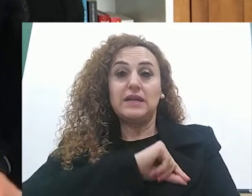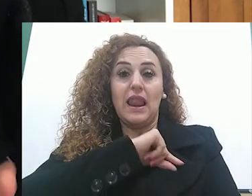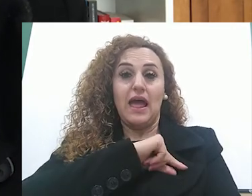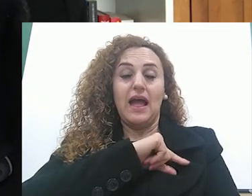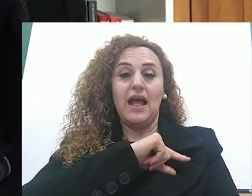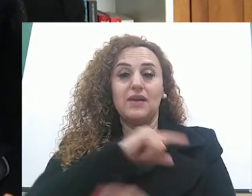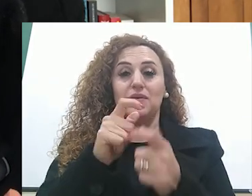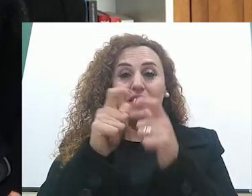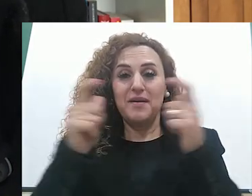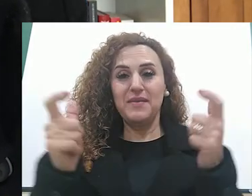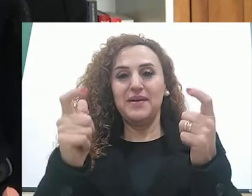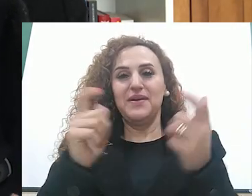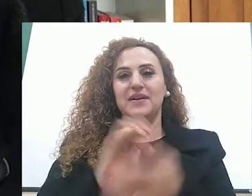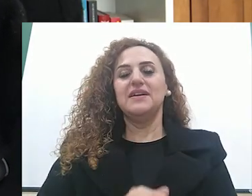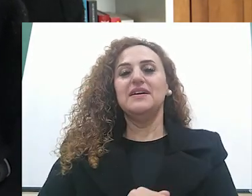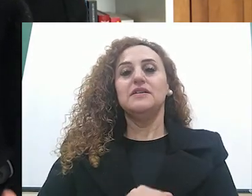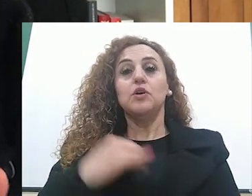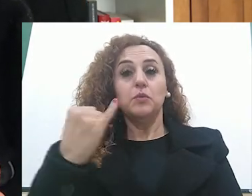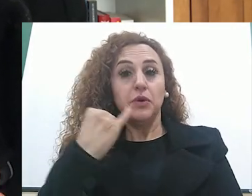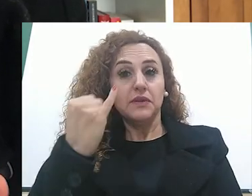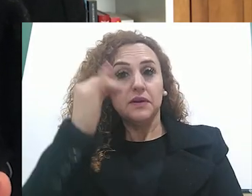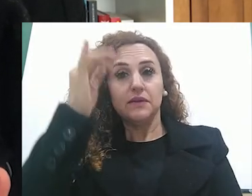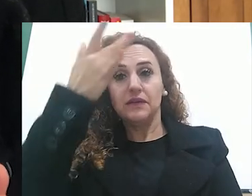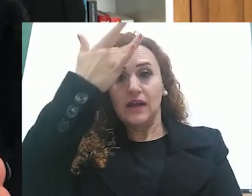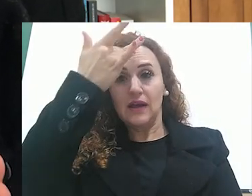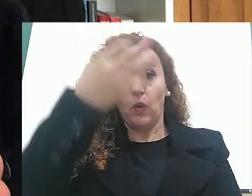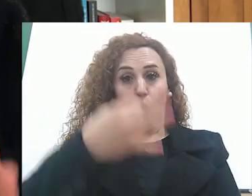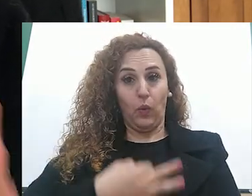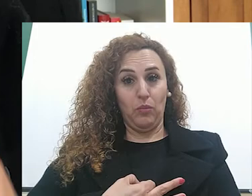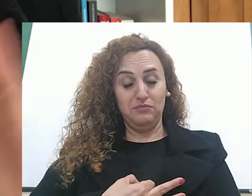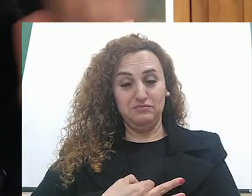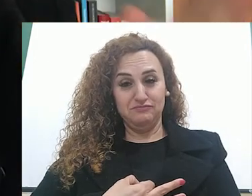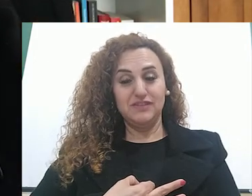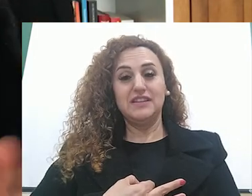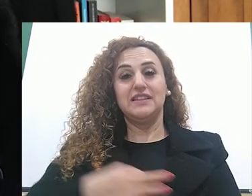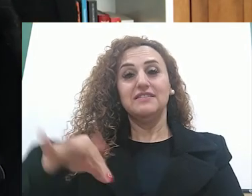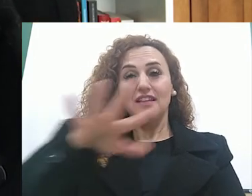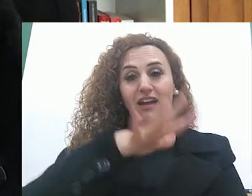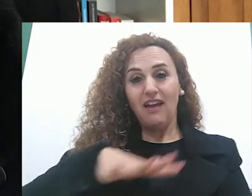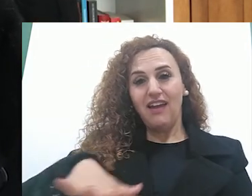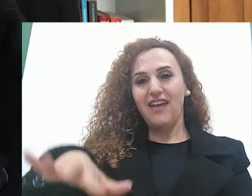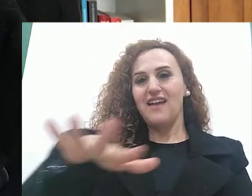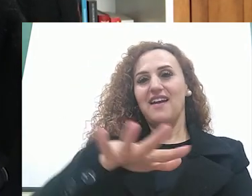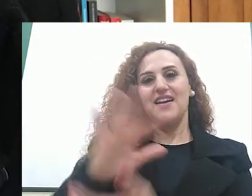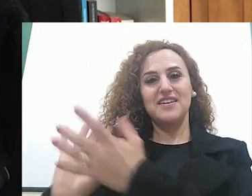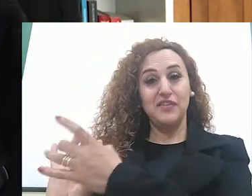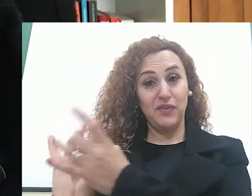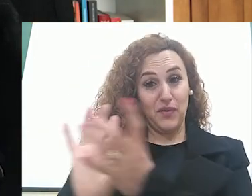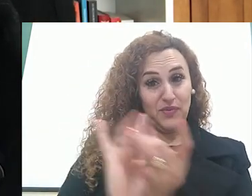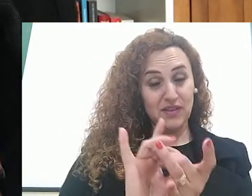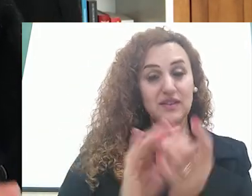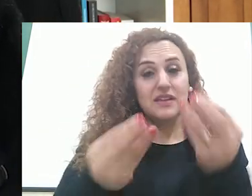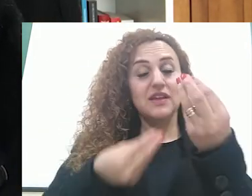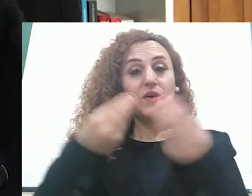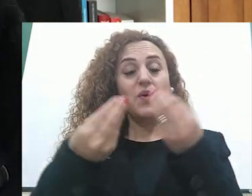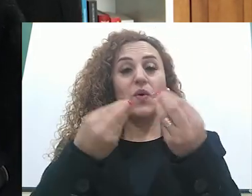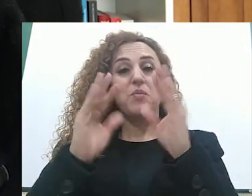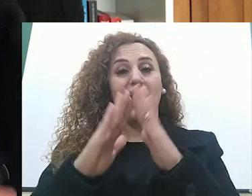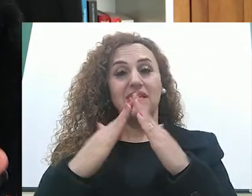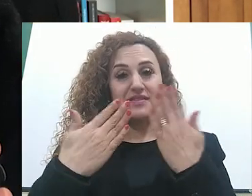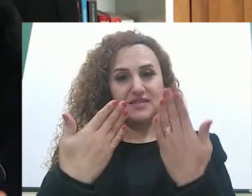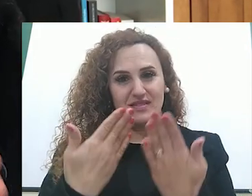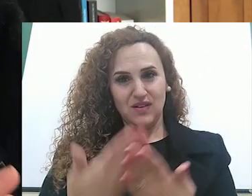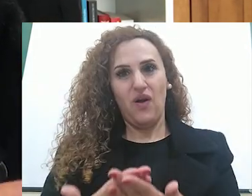gente compreender esse cenário, né? A gente compreender a maneira como a escola brasileira é